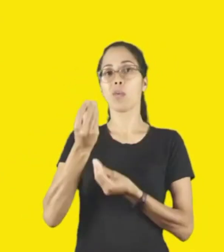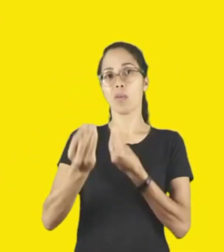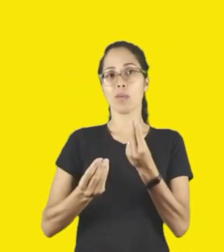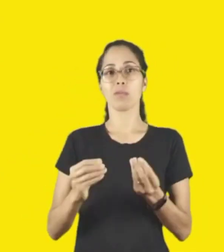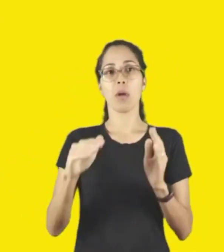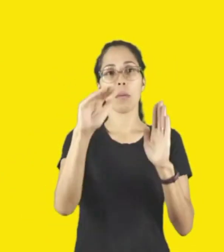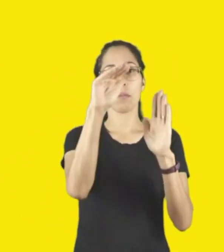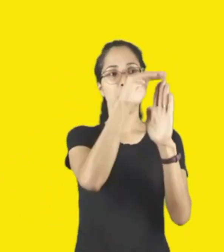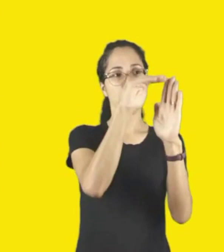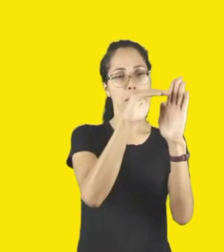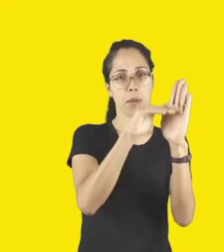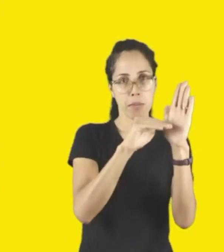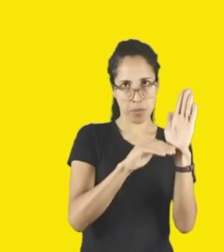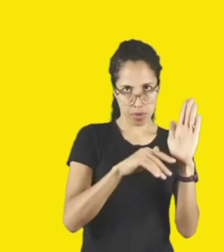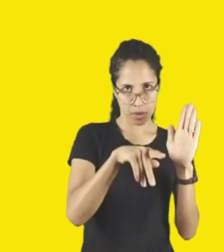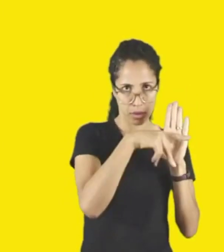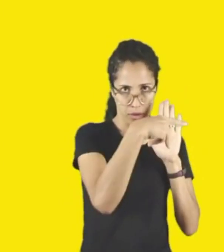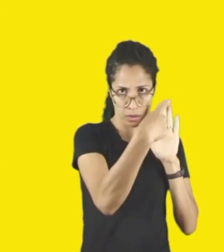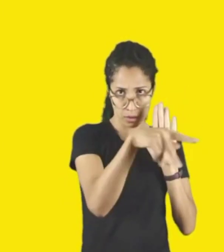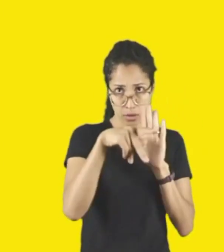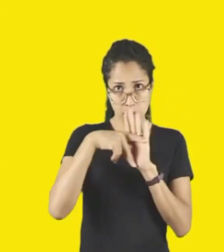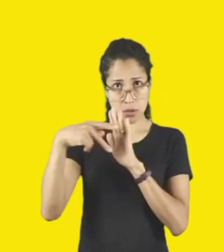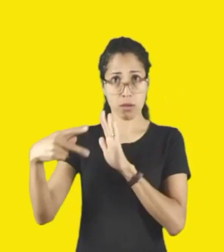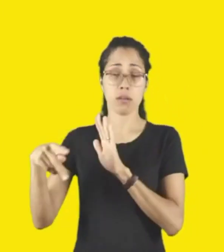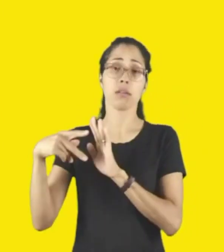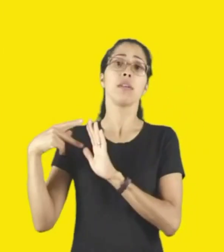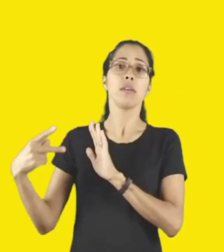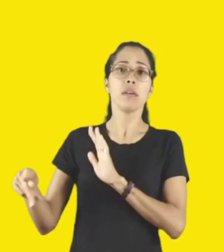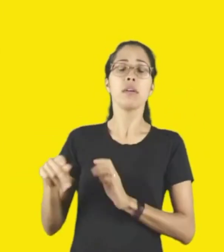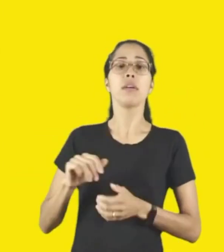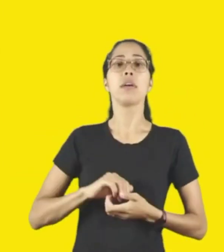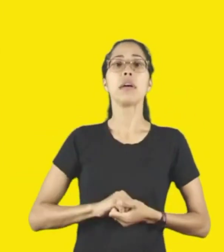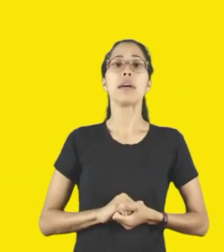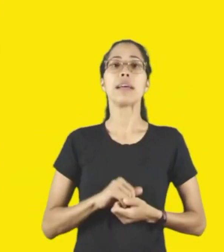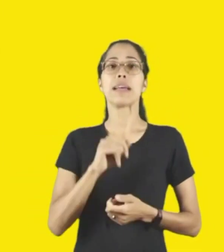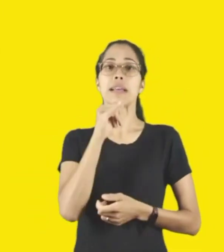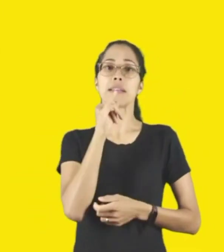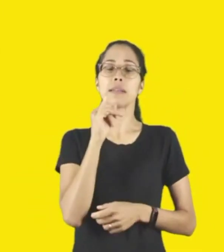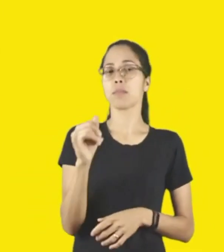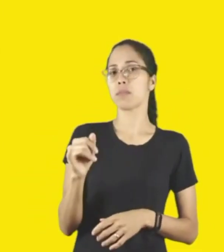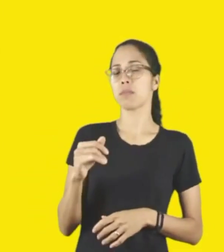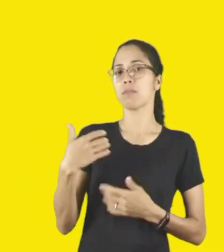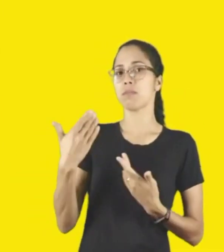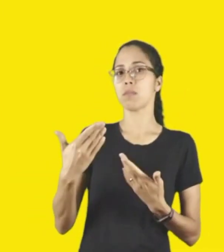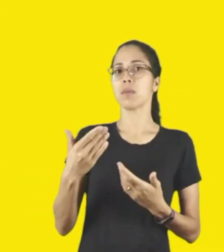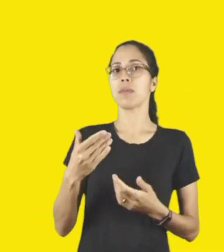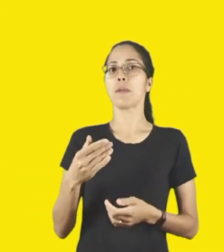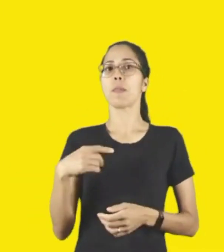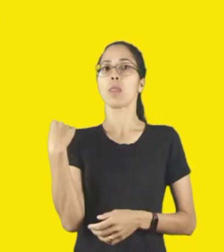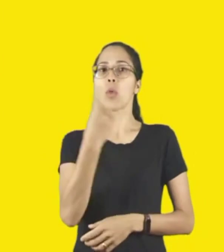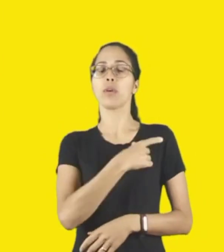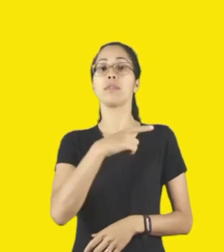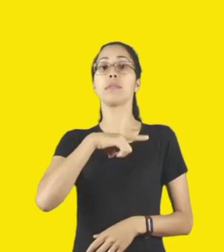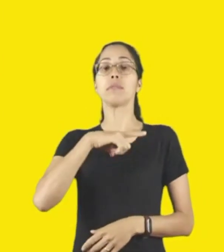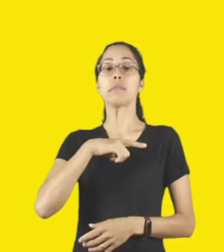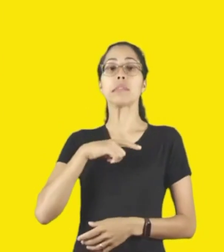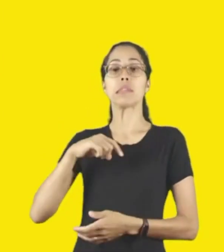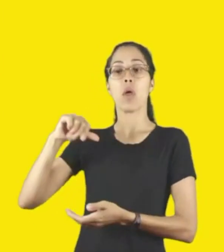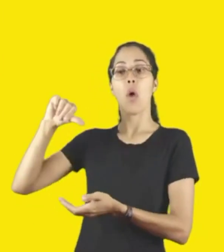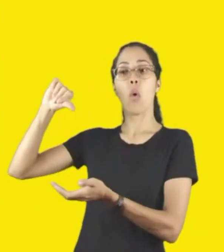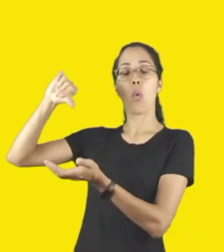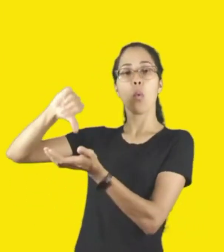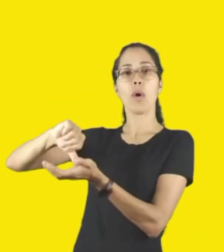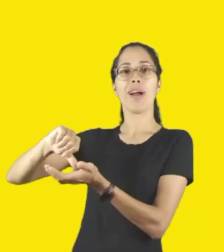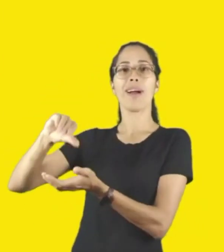compõem o território. Para ficarmos num exemplo longevo, citemos o Sesc Bertioga, cujas ações